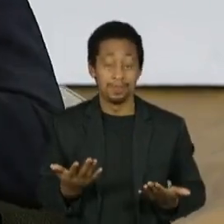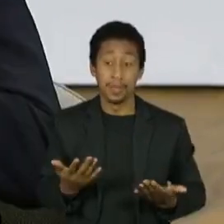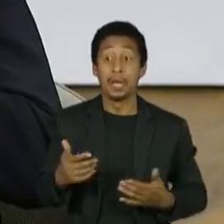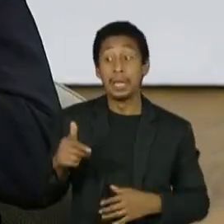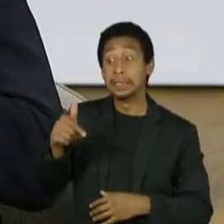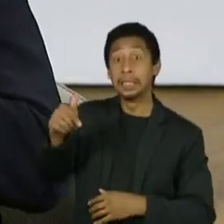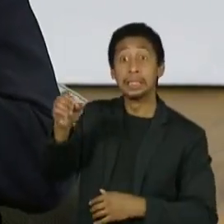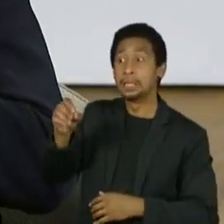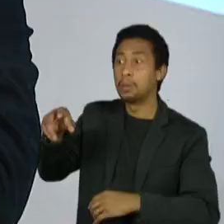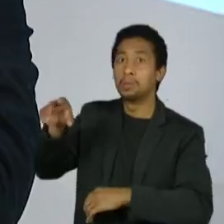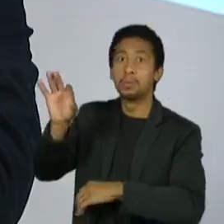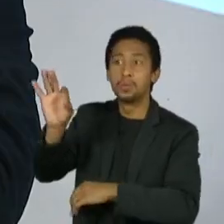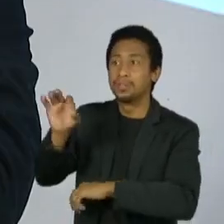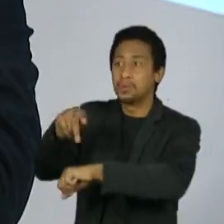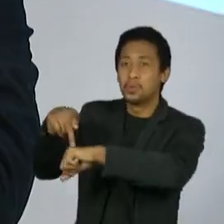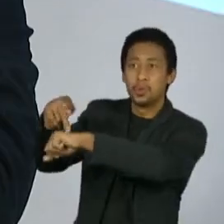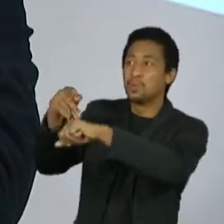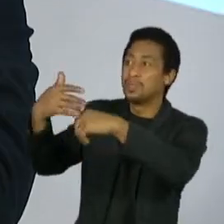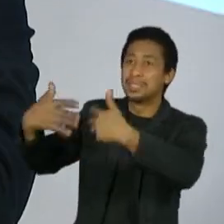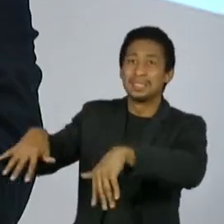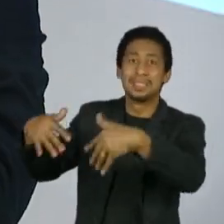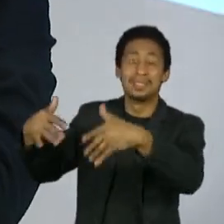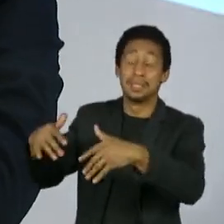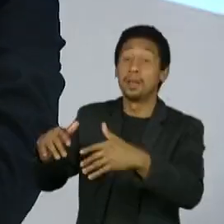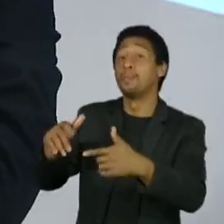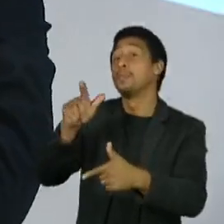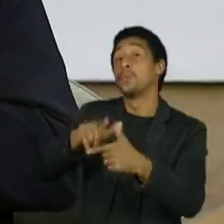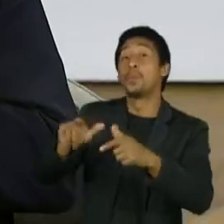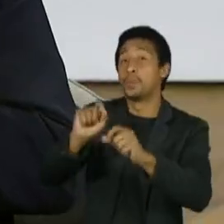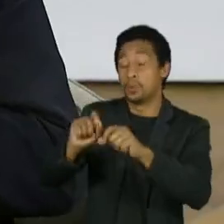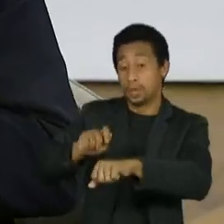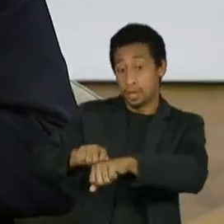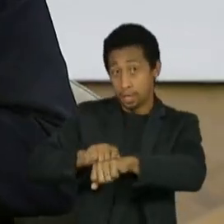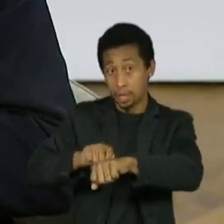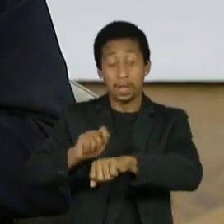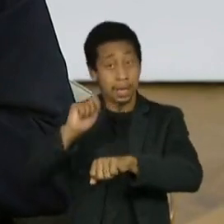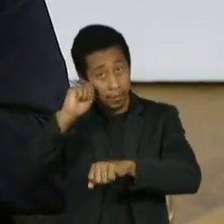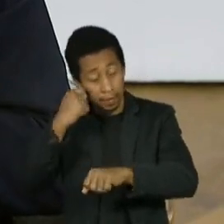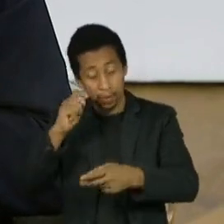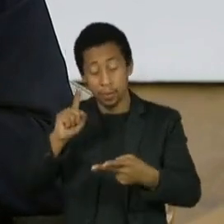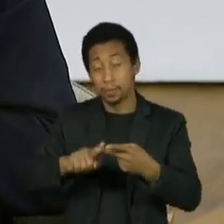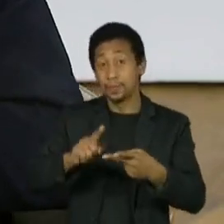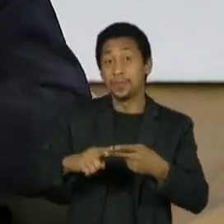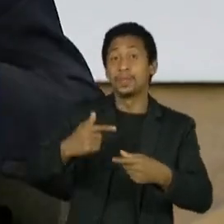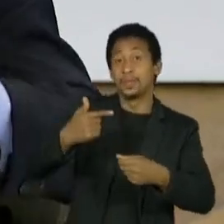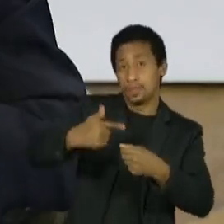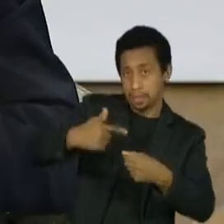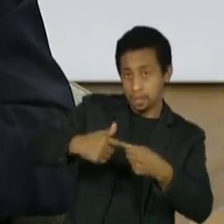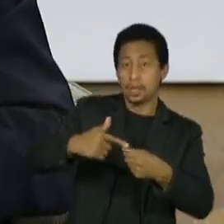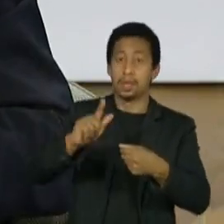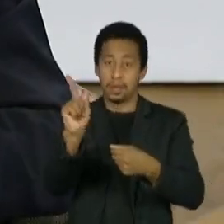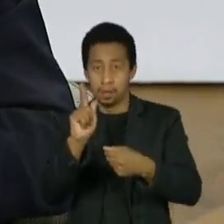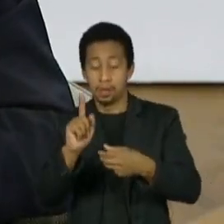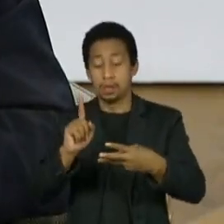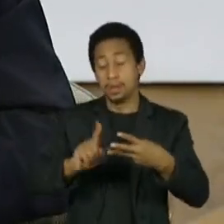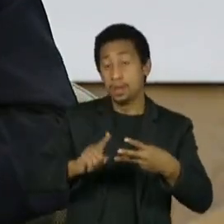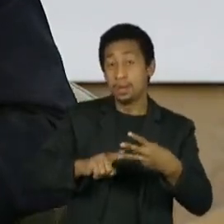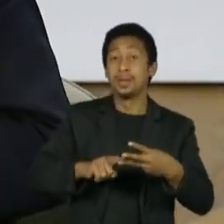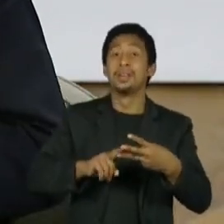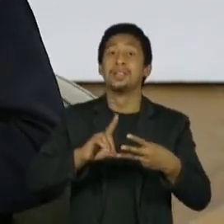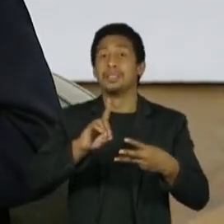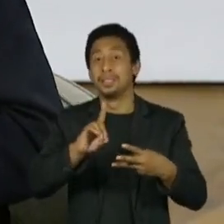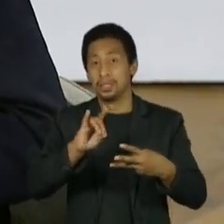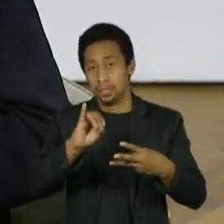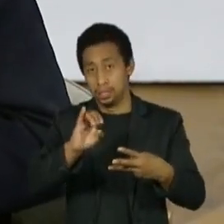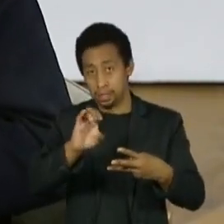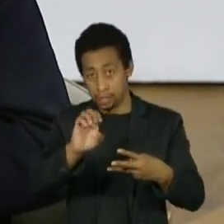principais problemas? Carvão, óleo combustível e óleo disso, são os principais agressores. Esses têm que ser substituídos.